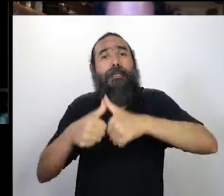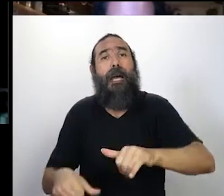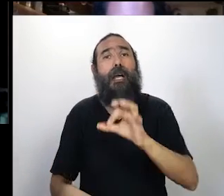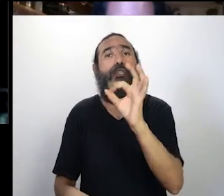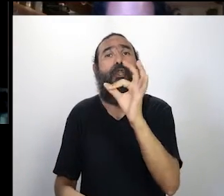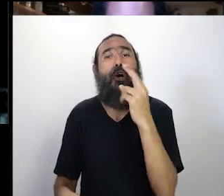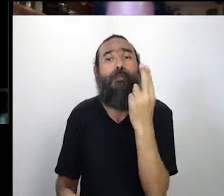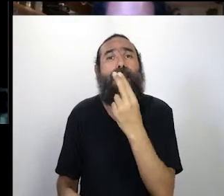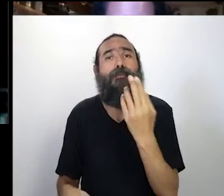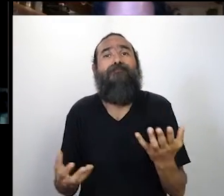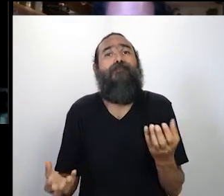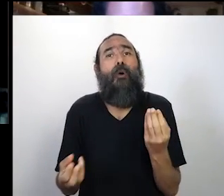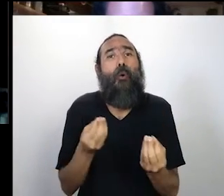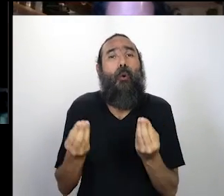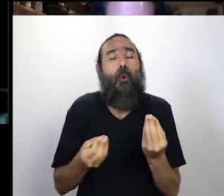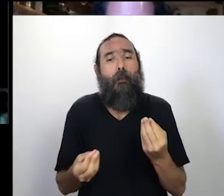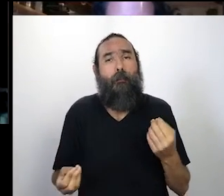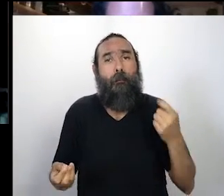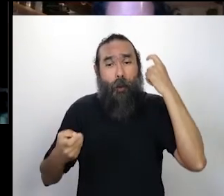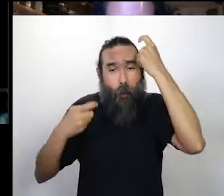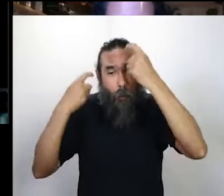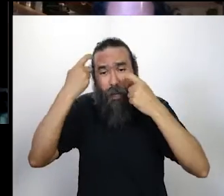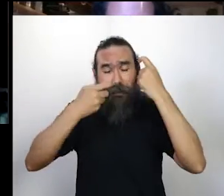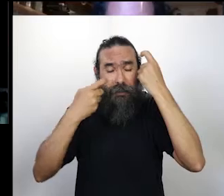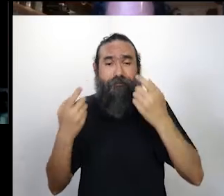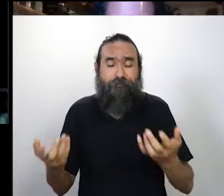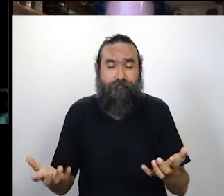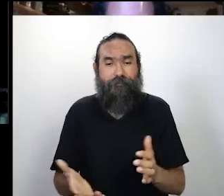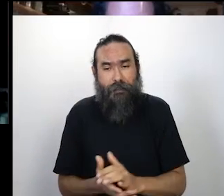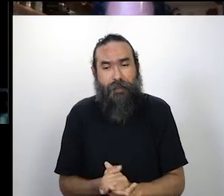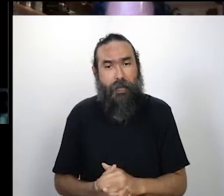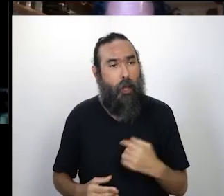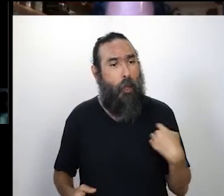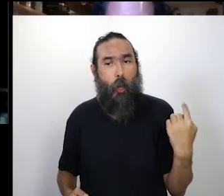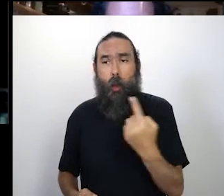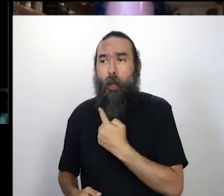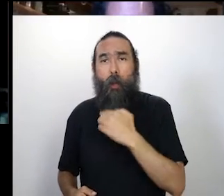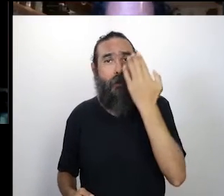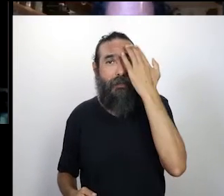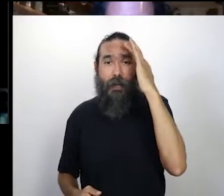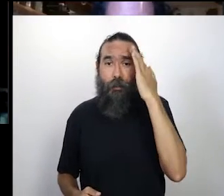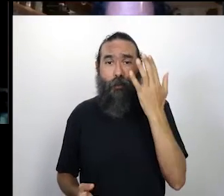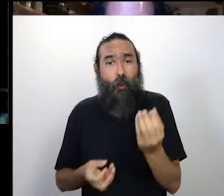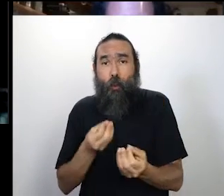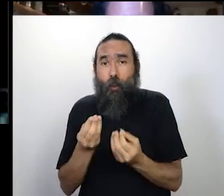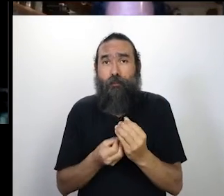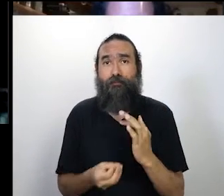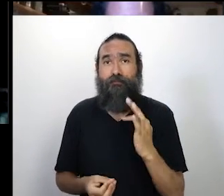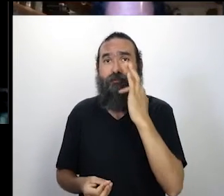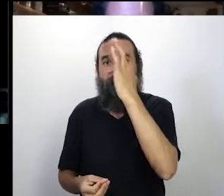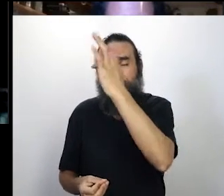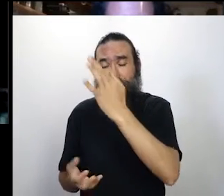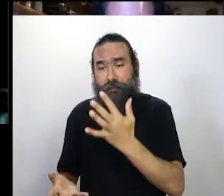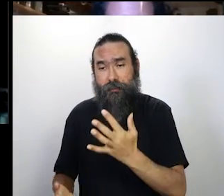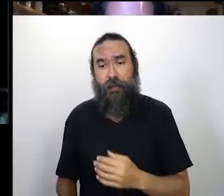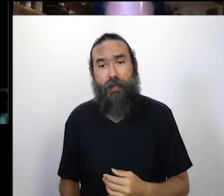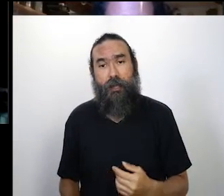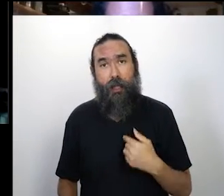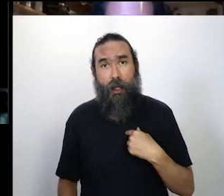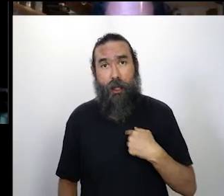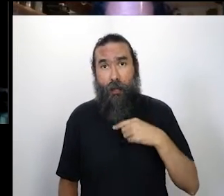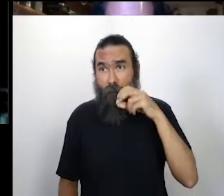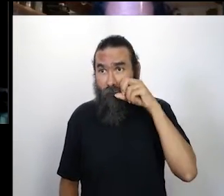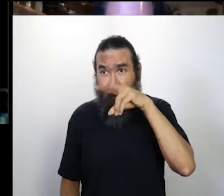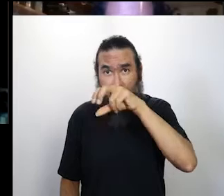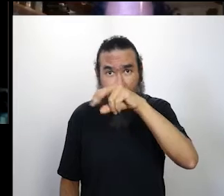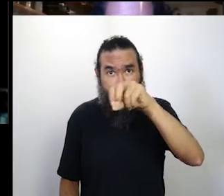tem milhares de preocupações, né, e é isso, então a gente não sabe até onde vai, né, eu vejo que